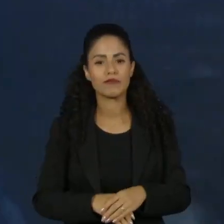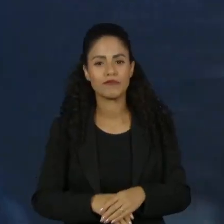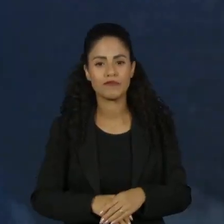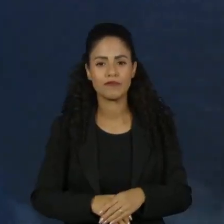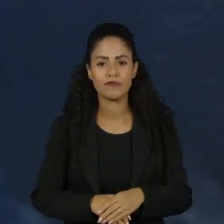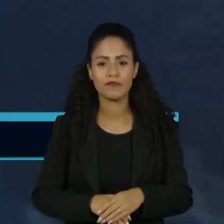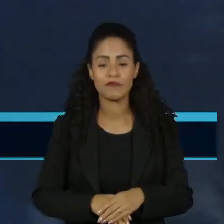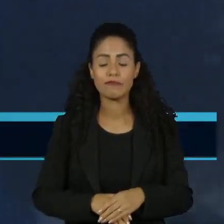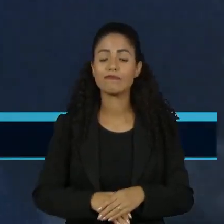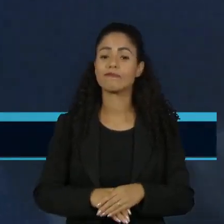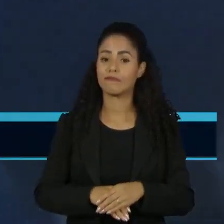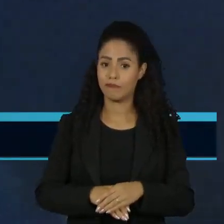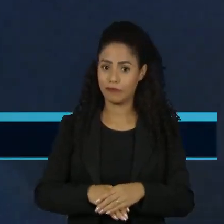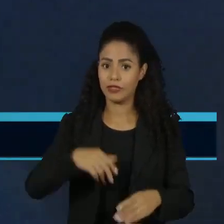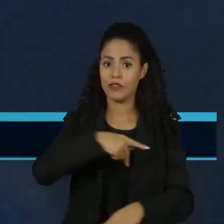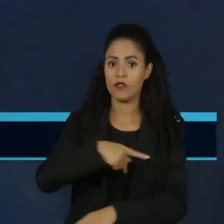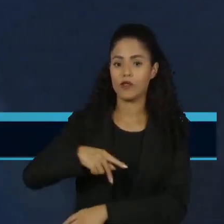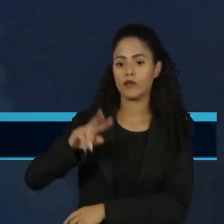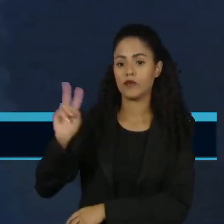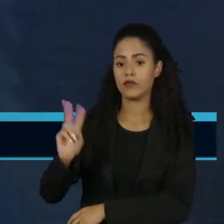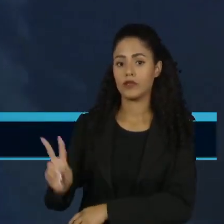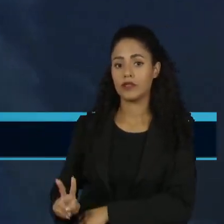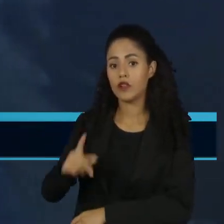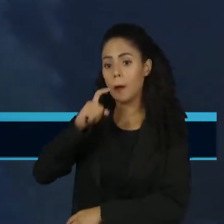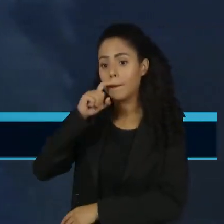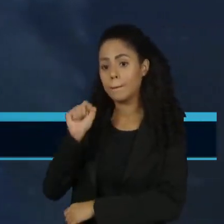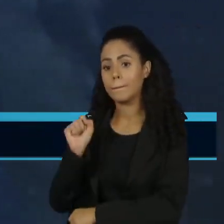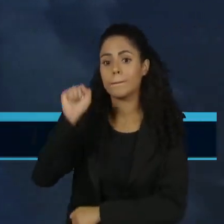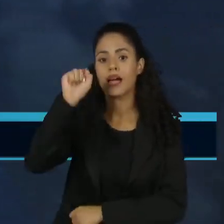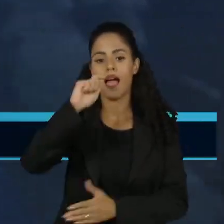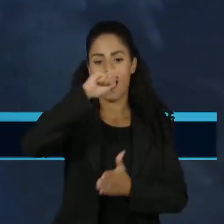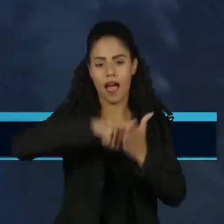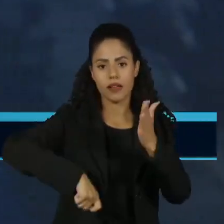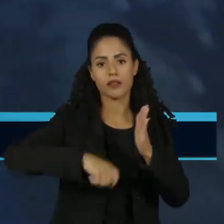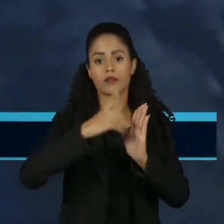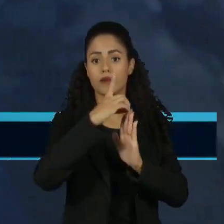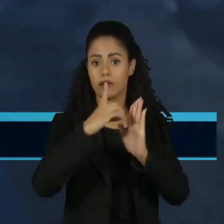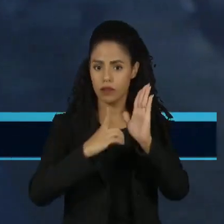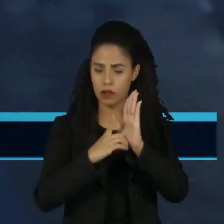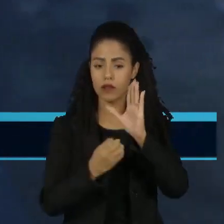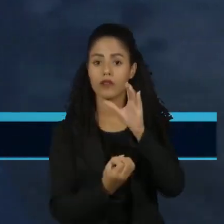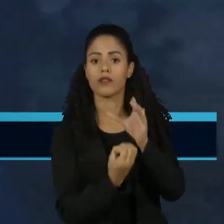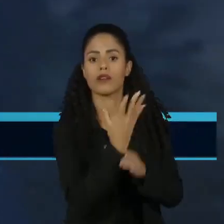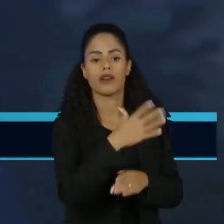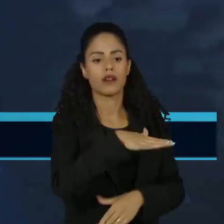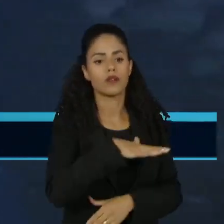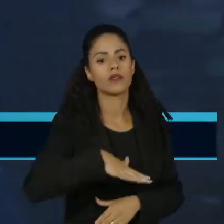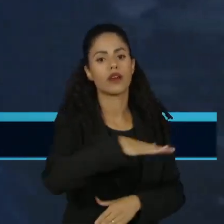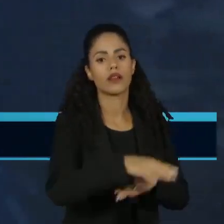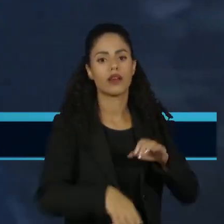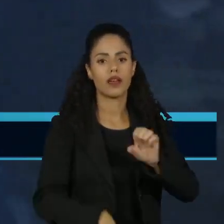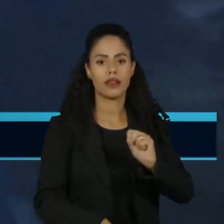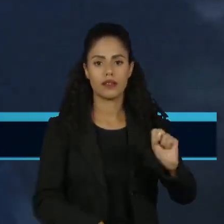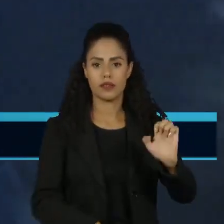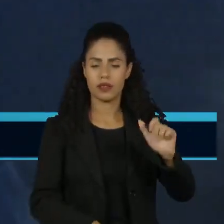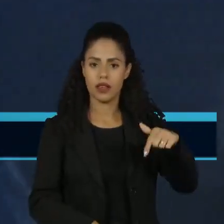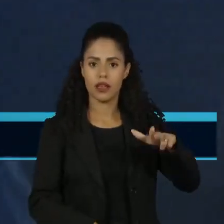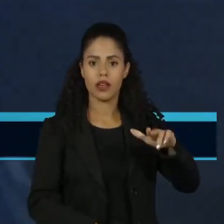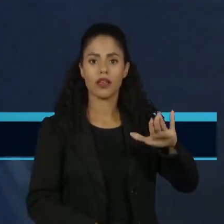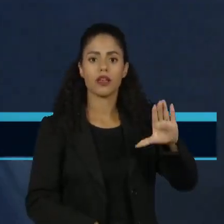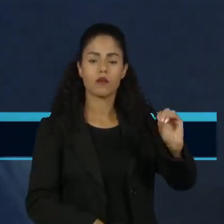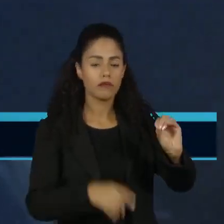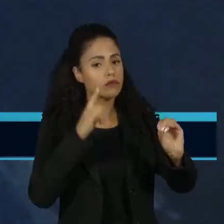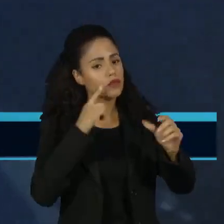O presidente da Venezuela, Nicolás Maduro, assinou decretos de criação do Estado de esse equipo e dá mais um passo para a